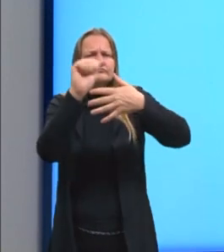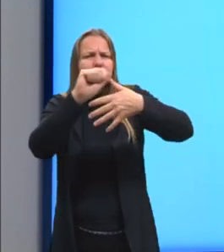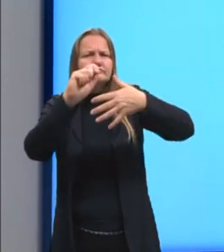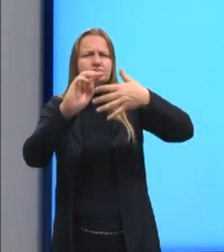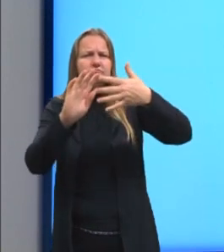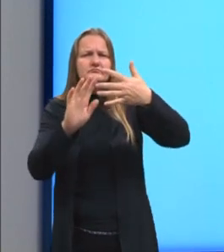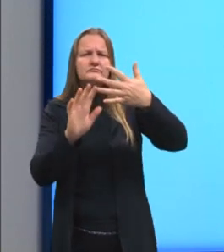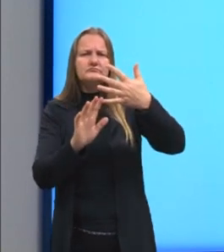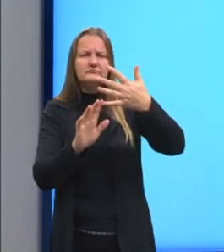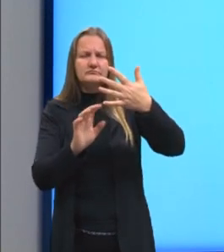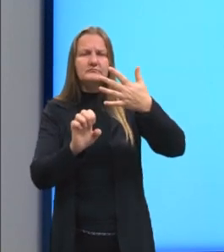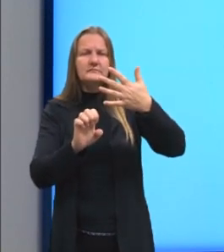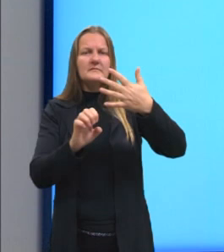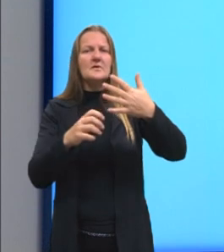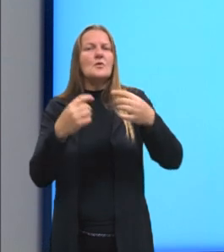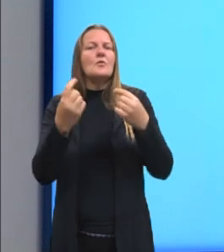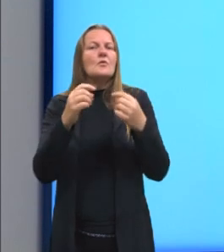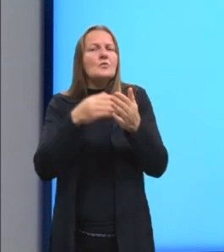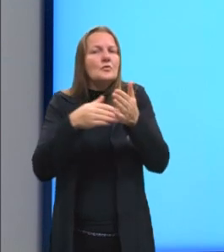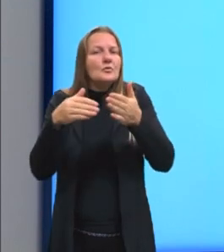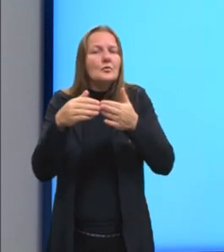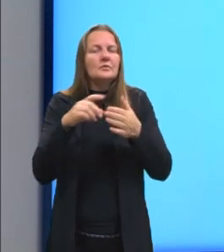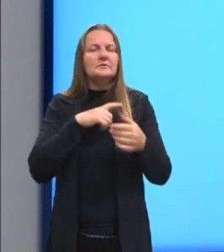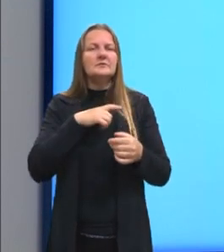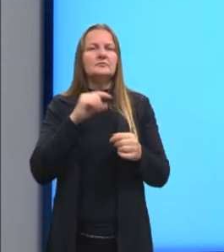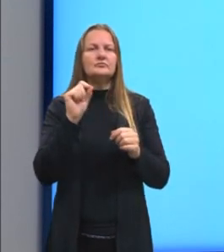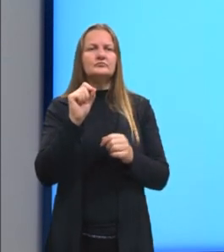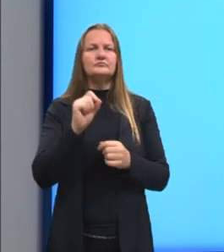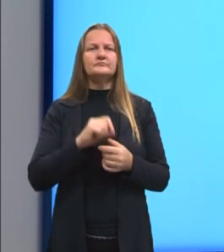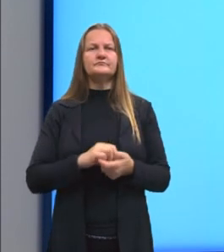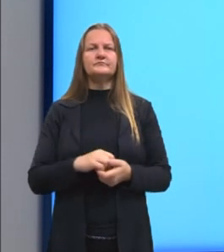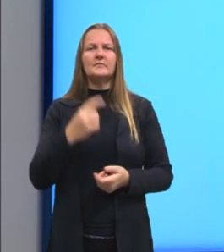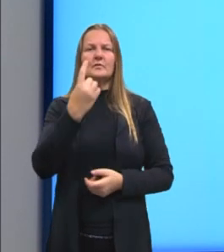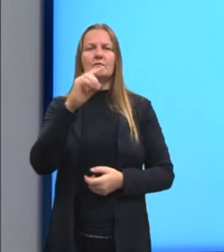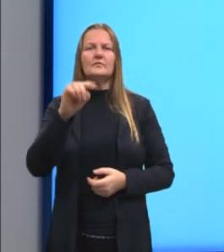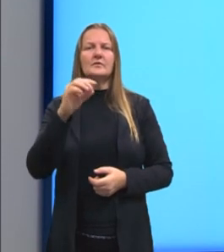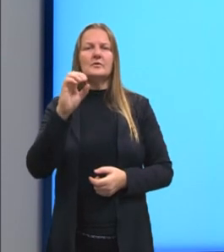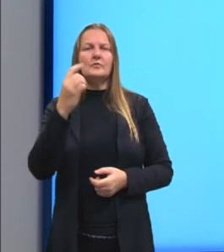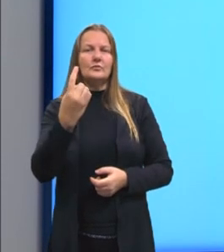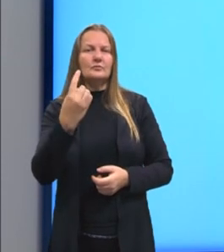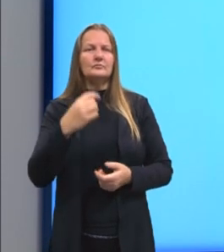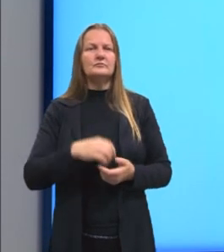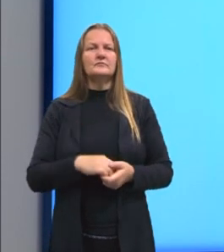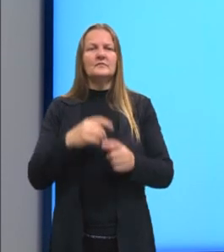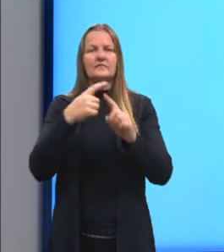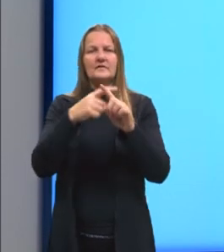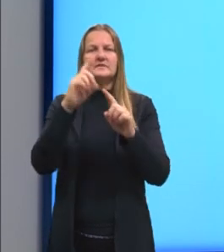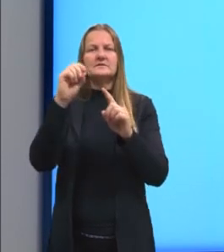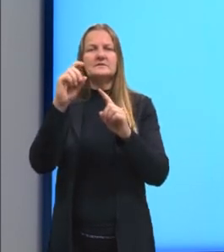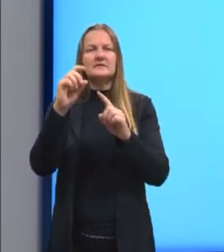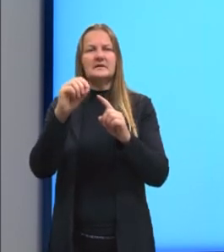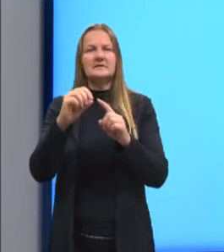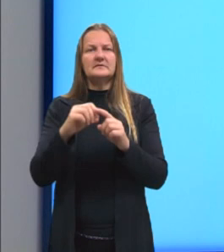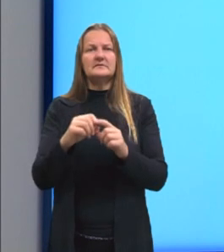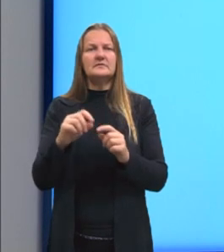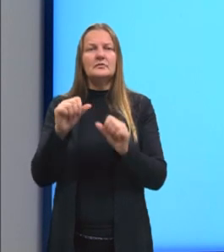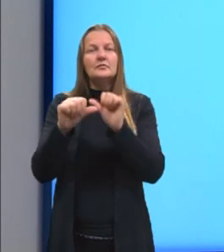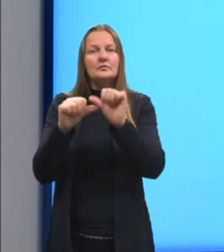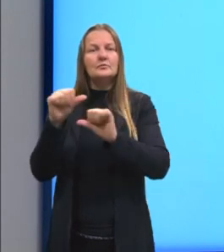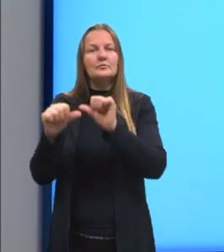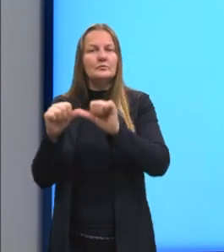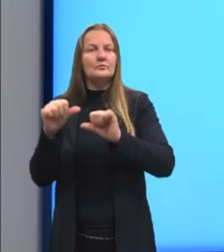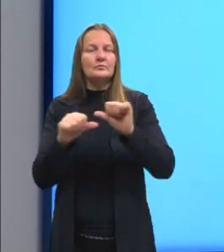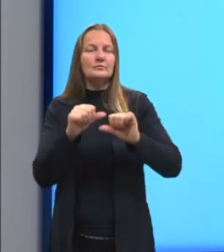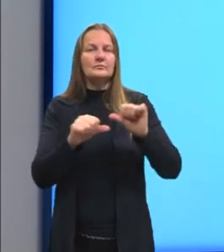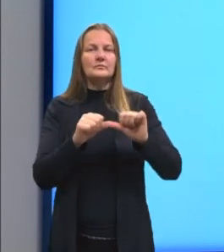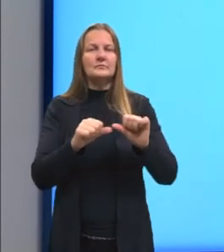Todas as alternativas, nós temos ali, ó, 1,1 vezes 10. E o que muda em todas